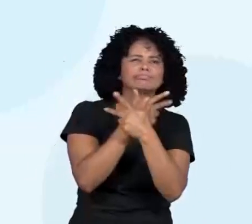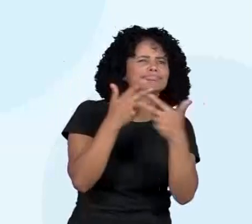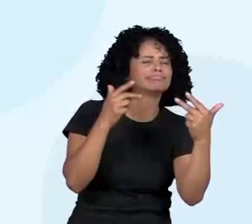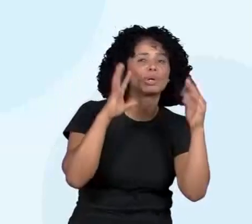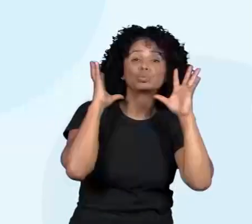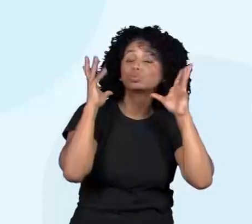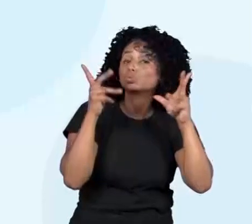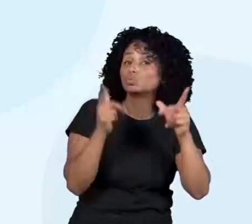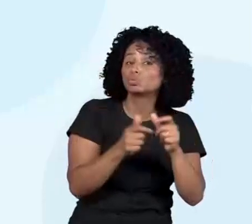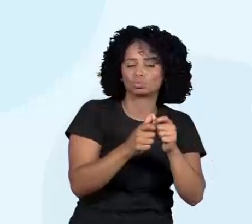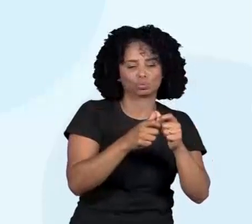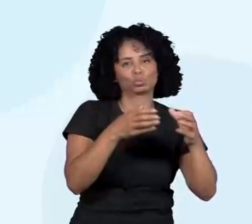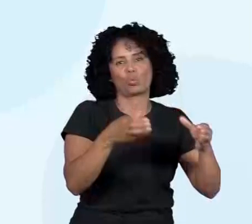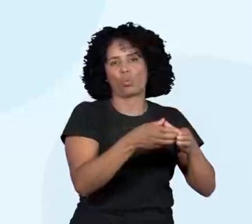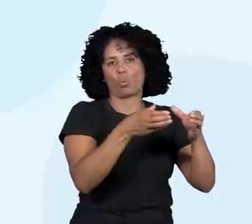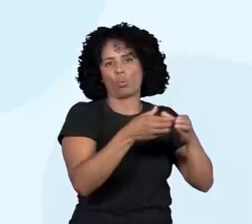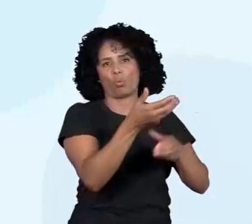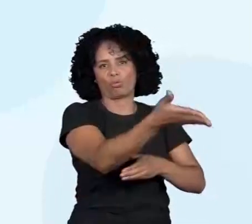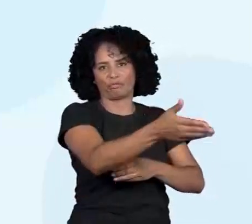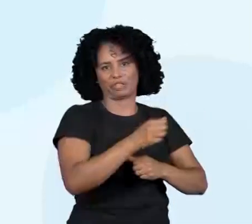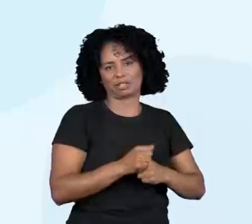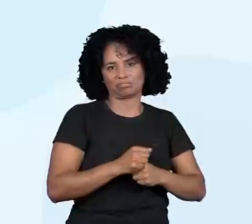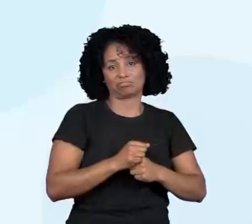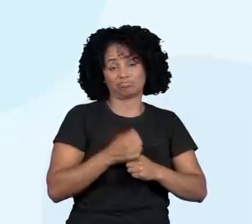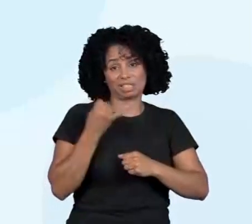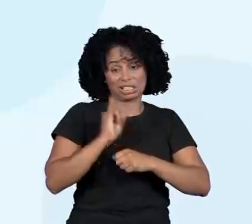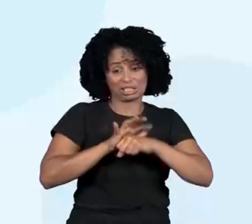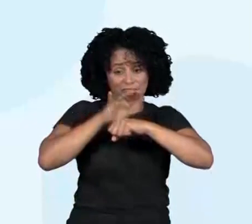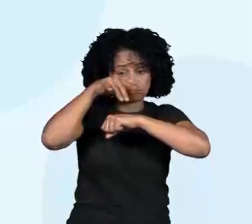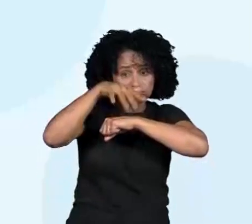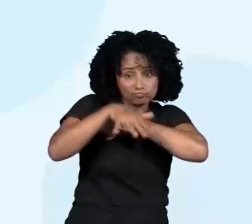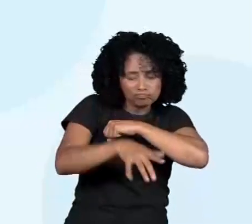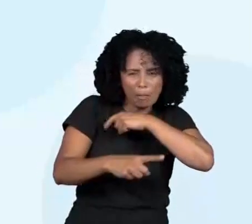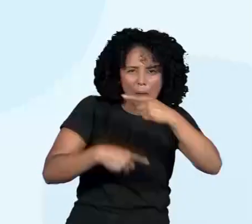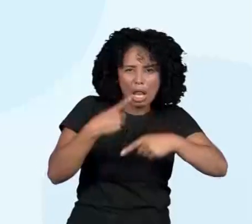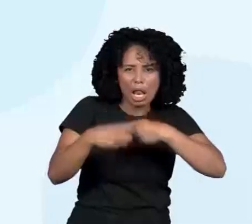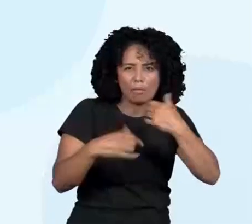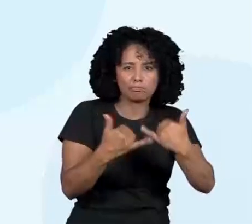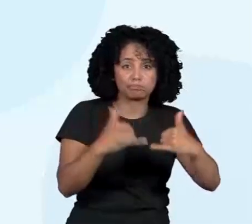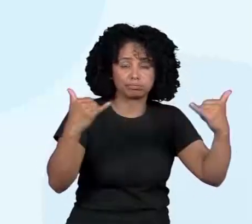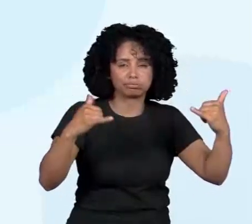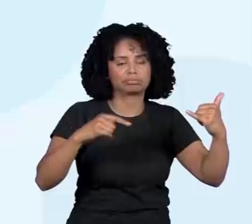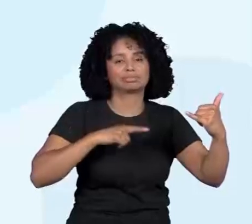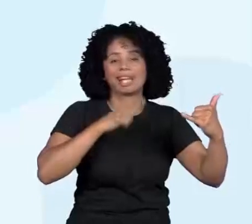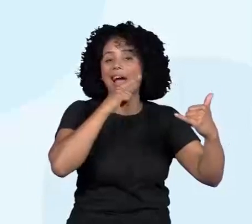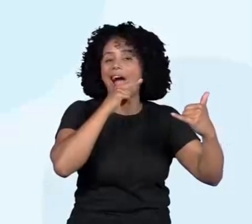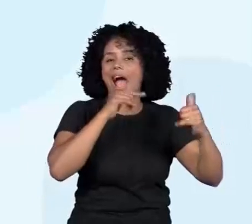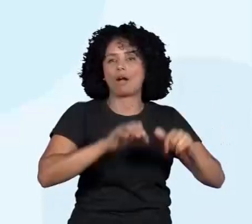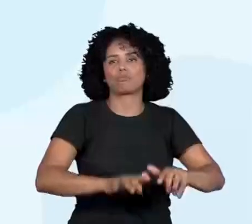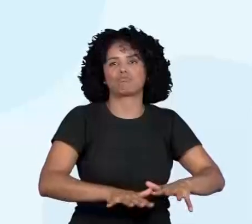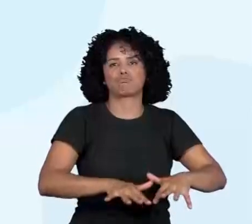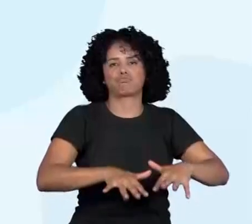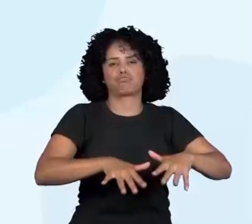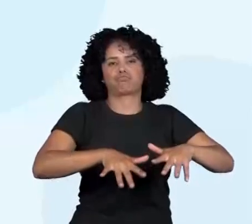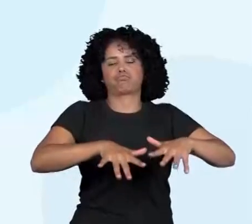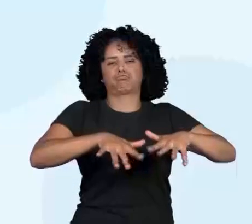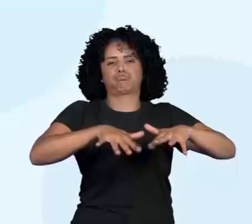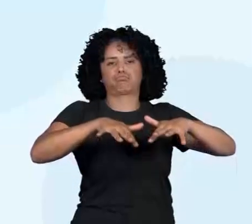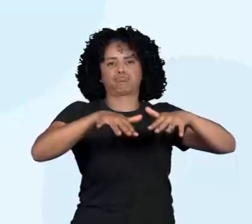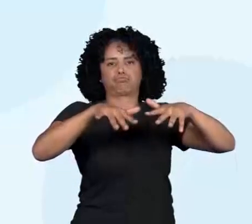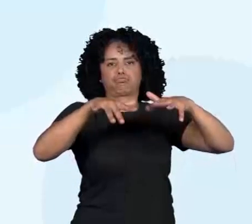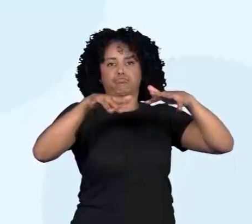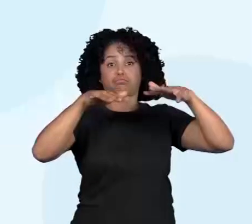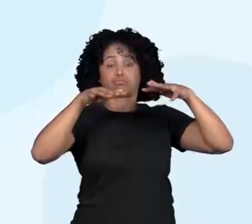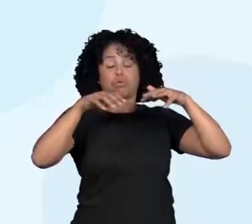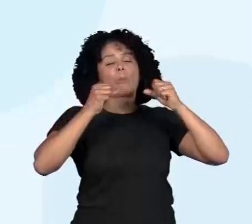região. Destacam-se o alagamento das várzeas, o aumento no nível dos rios e